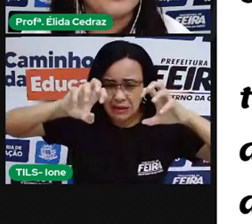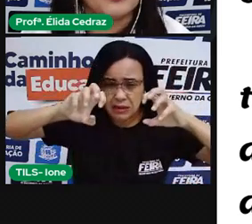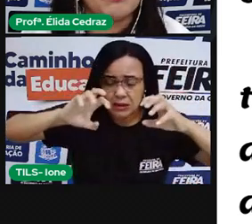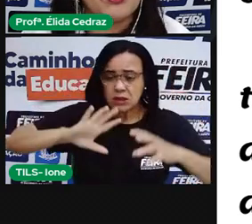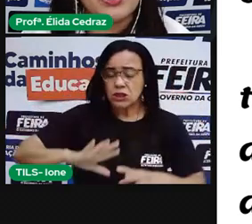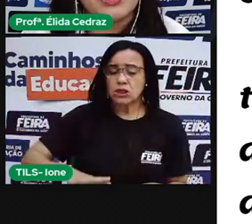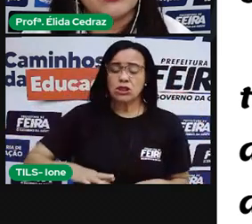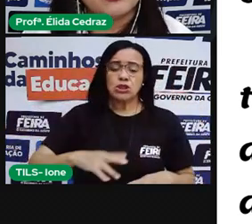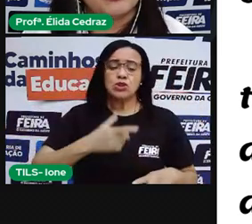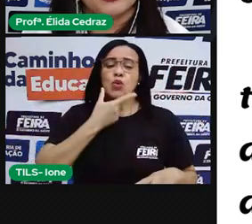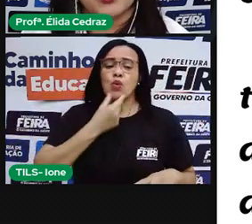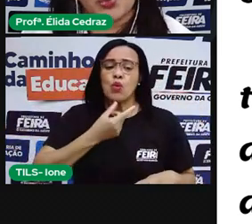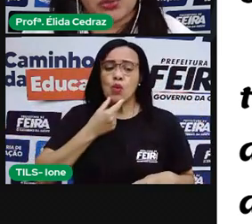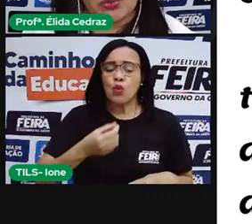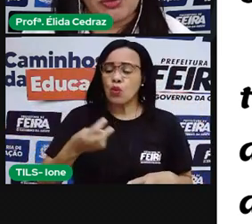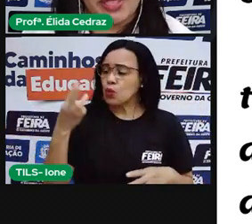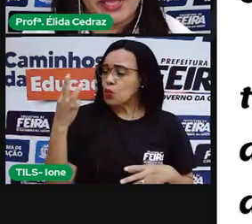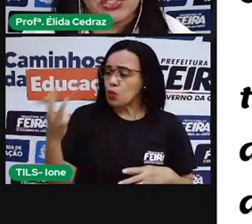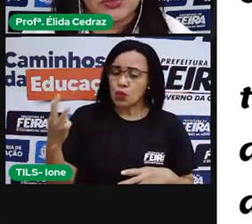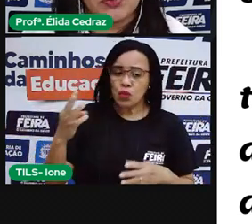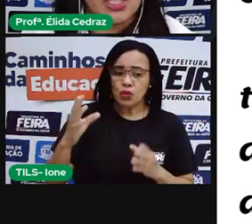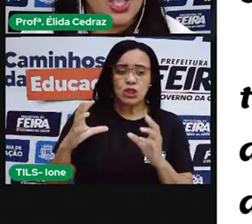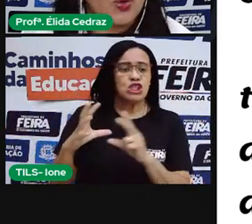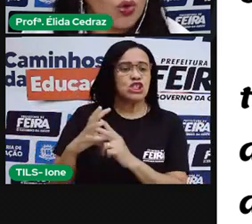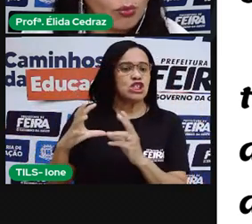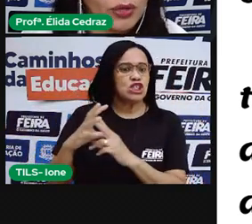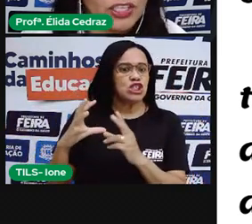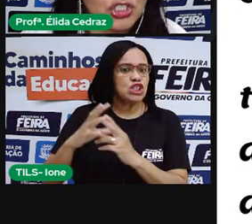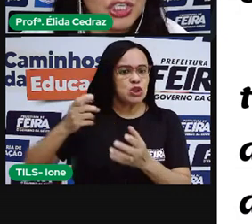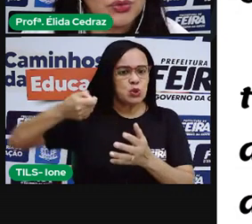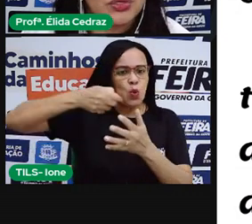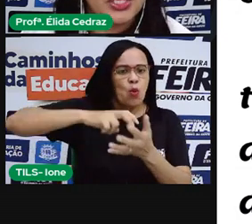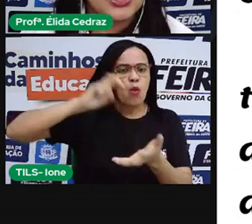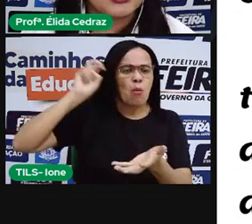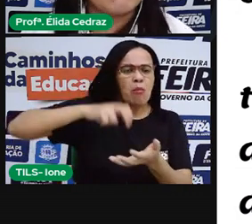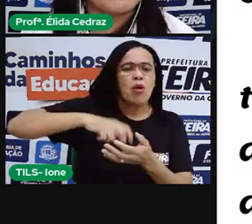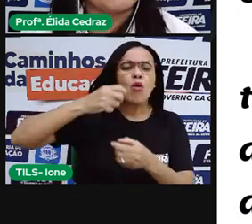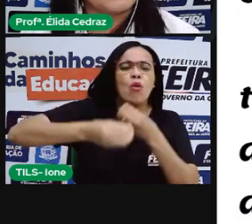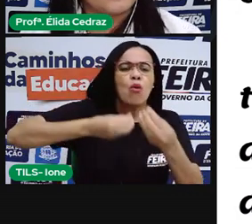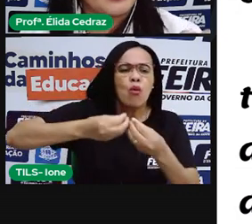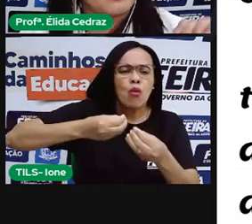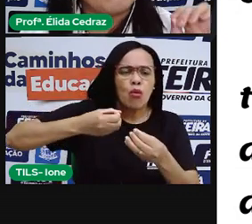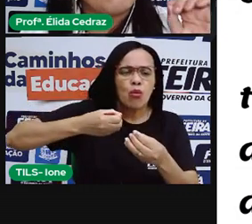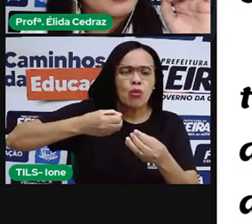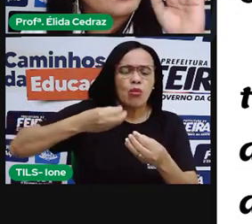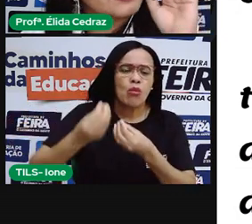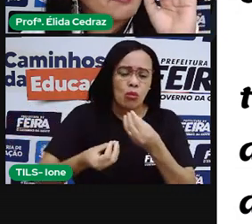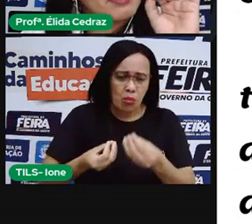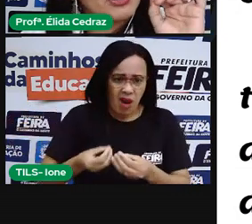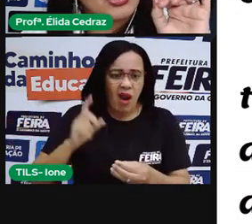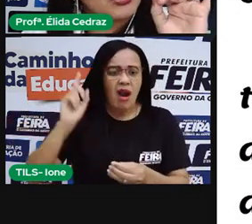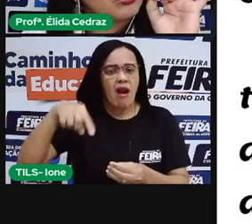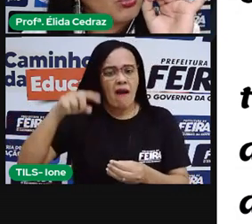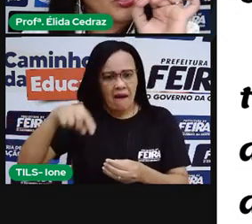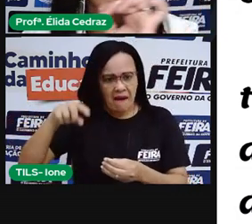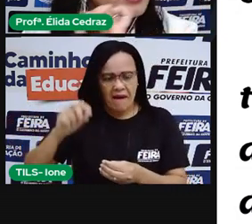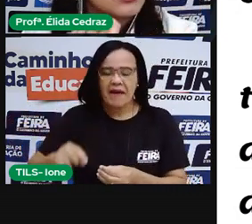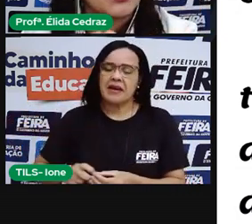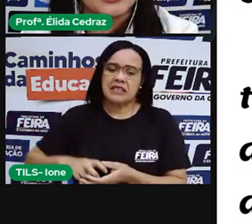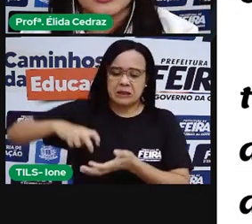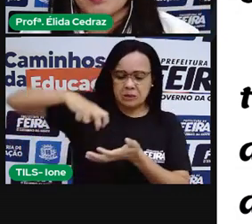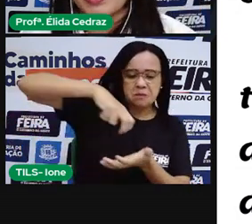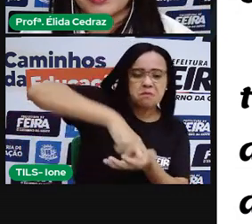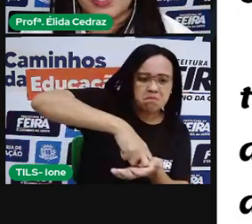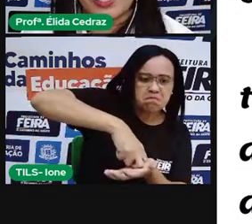foram punidos por sua crueldade. Como castigo, tiveram que olhar fixamente todas